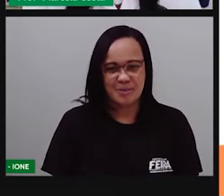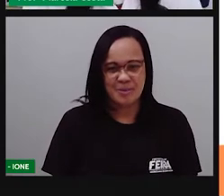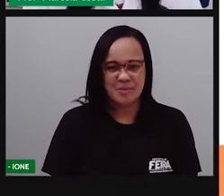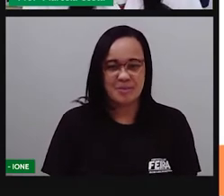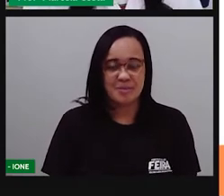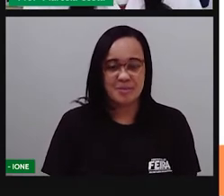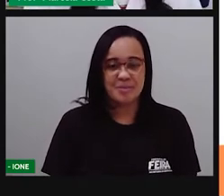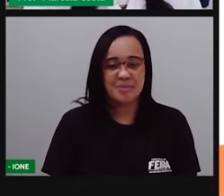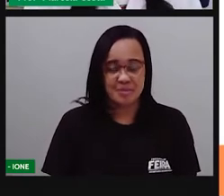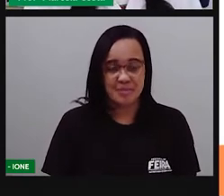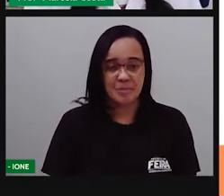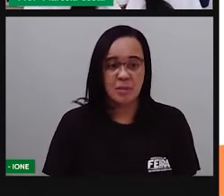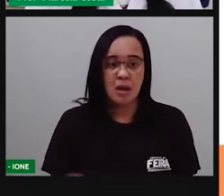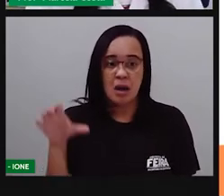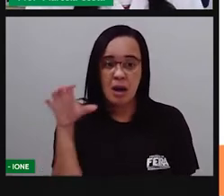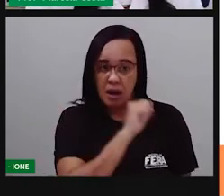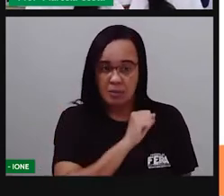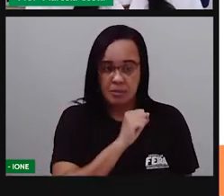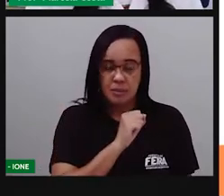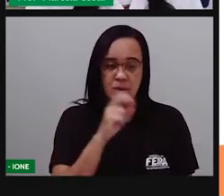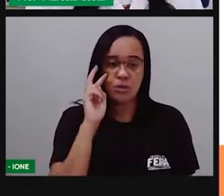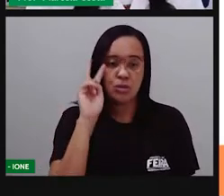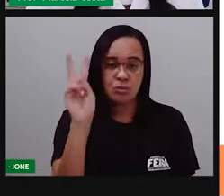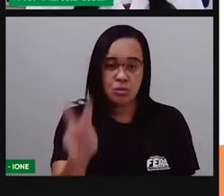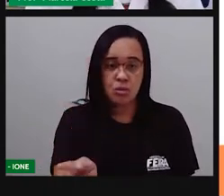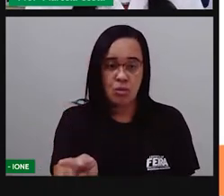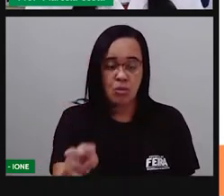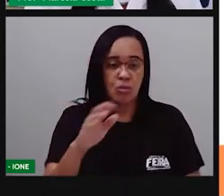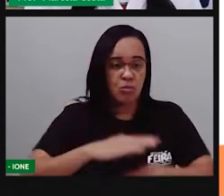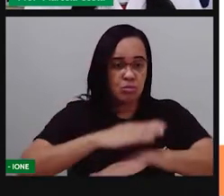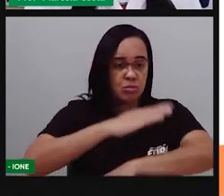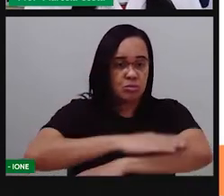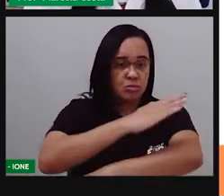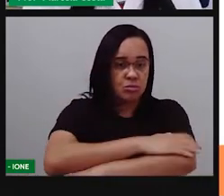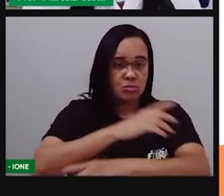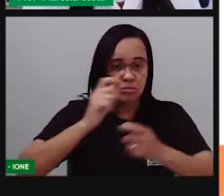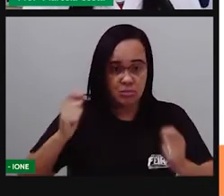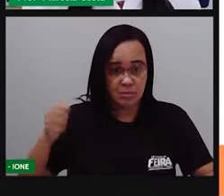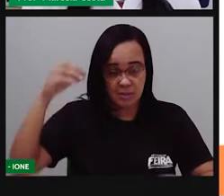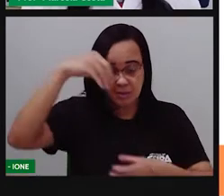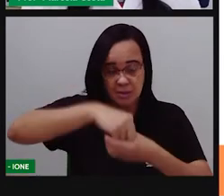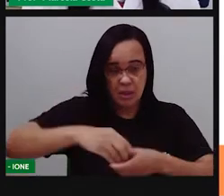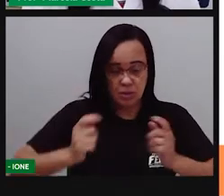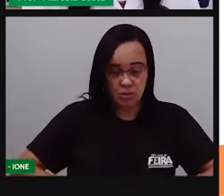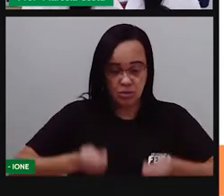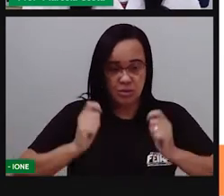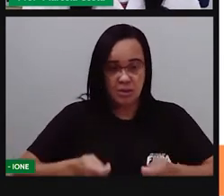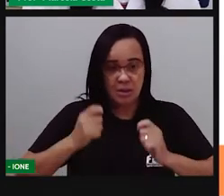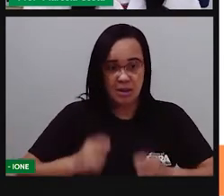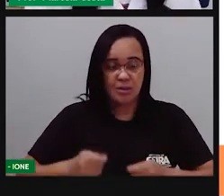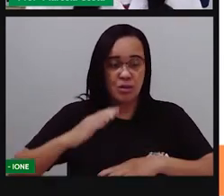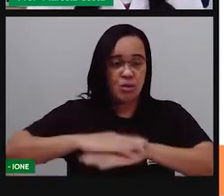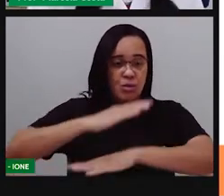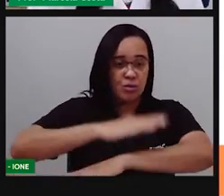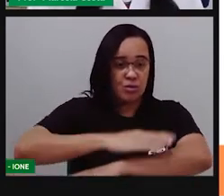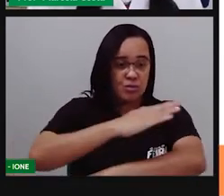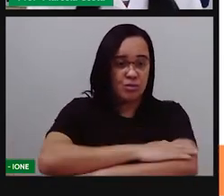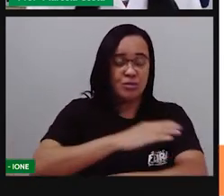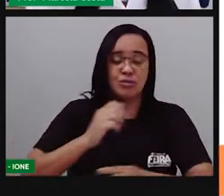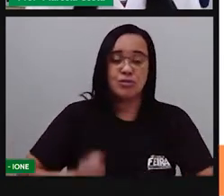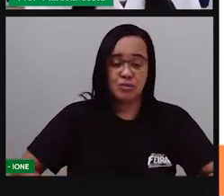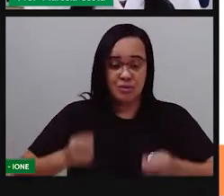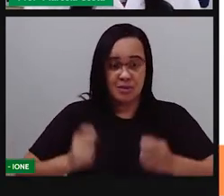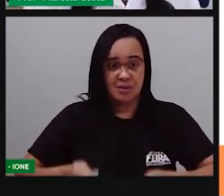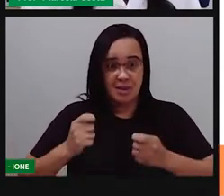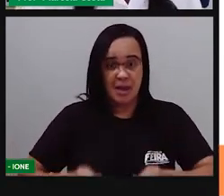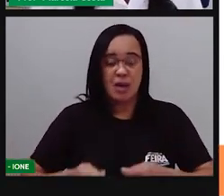Vamos ler rápido agora. Olha o saco dentro do saco. O saco com o saco dentro. O saco